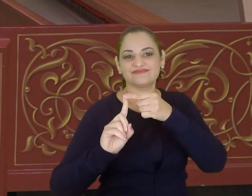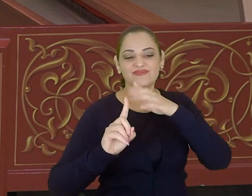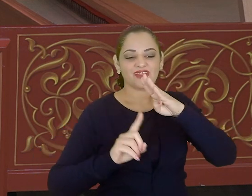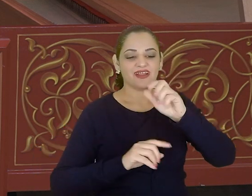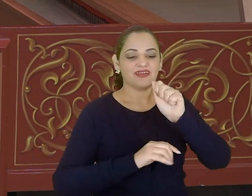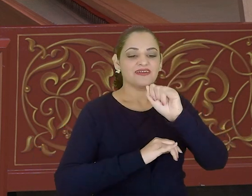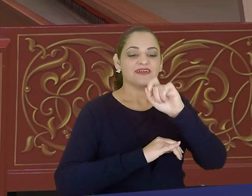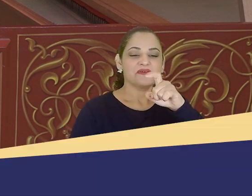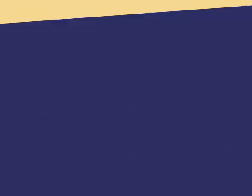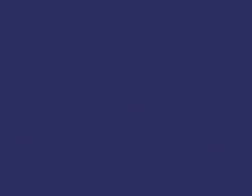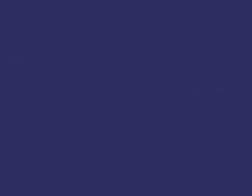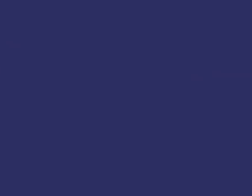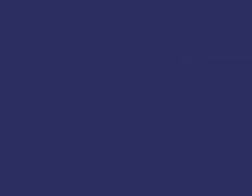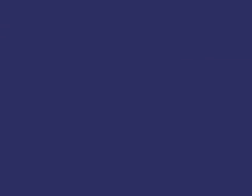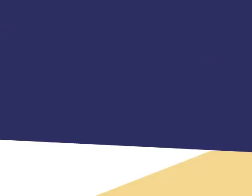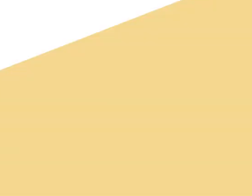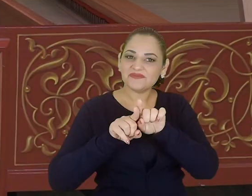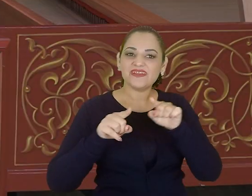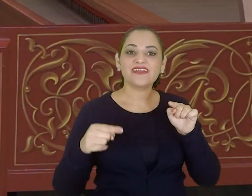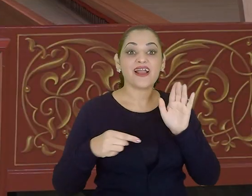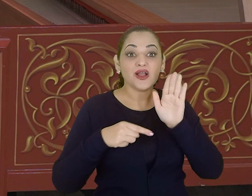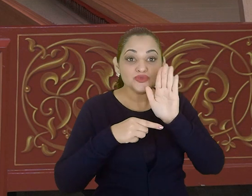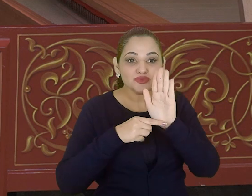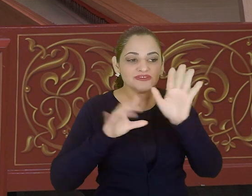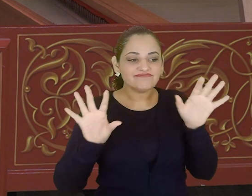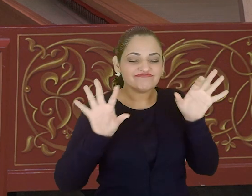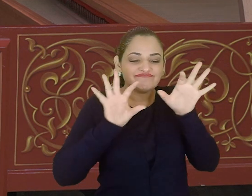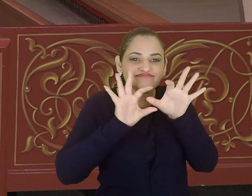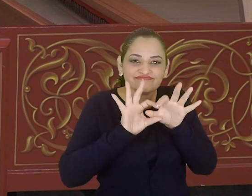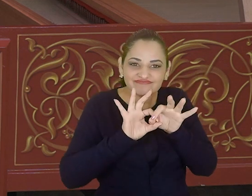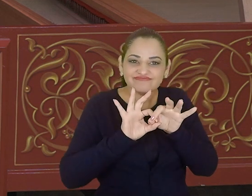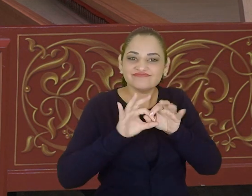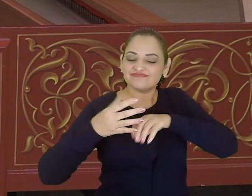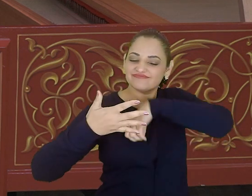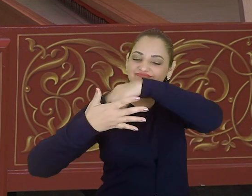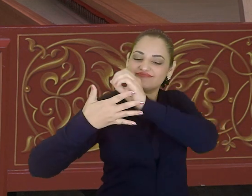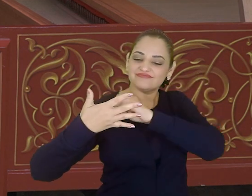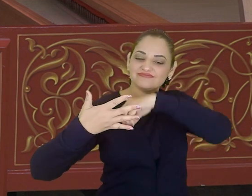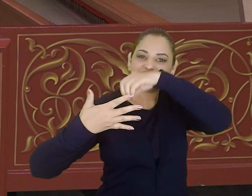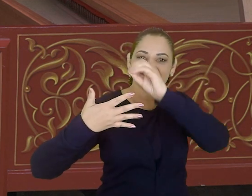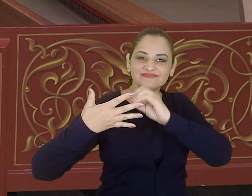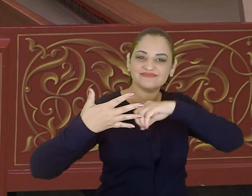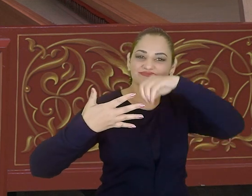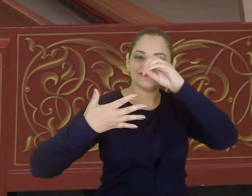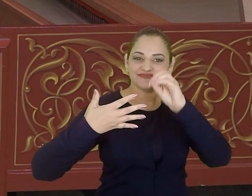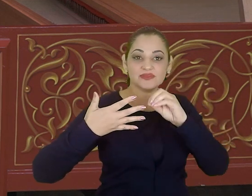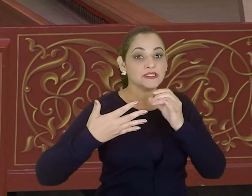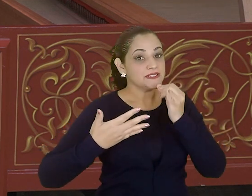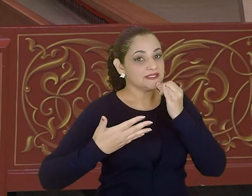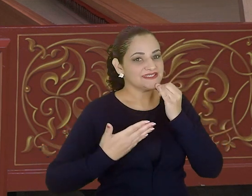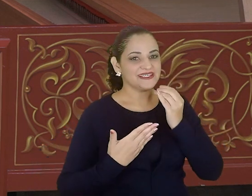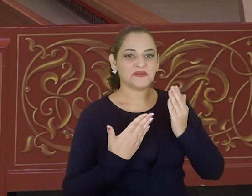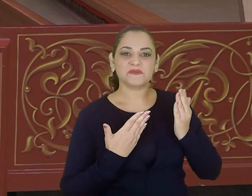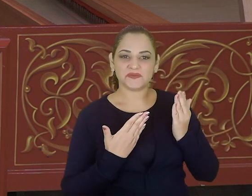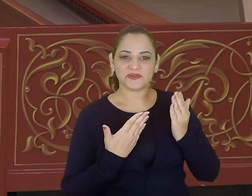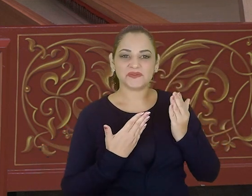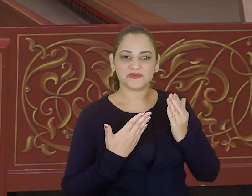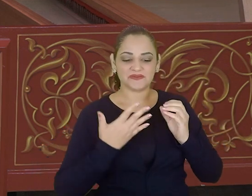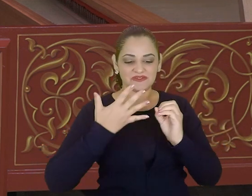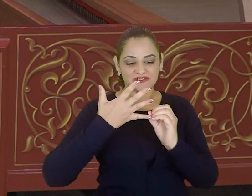dessa obra. Então, por exemplo, você pode ter o acorde,